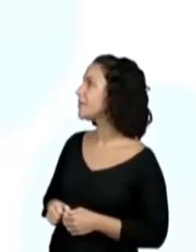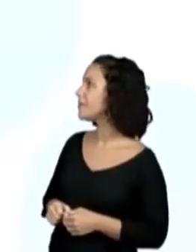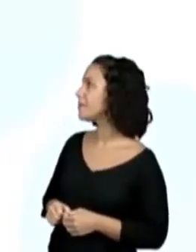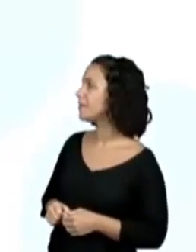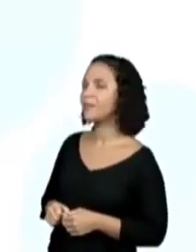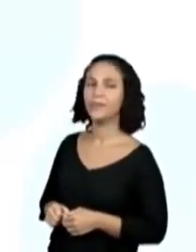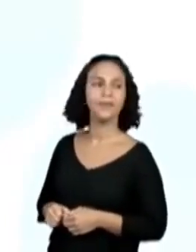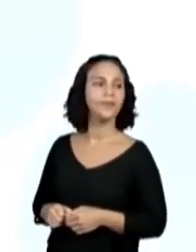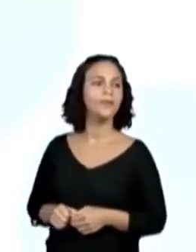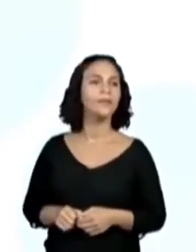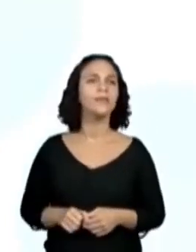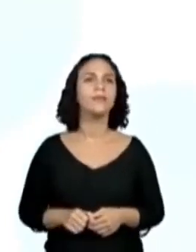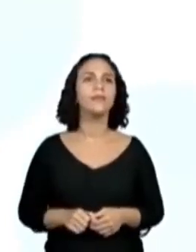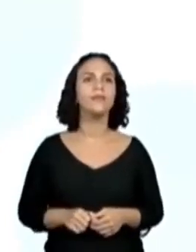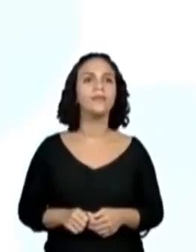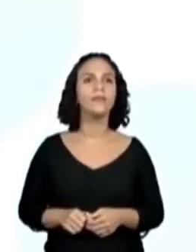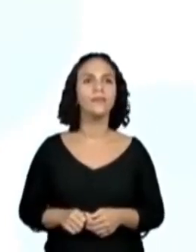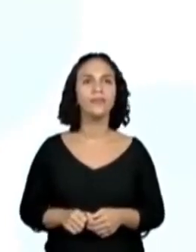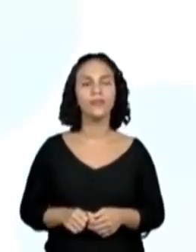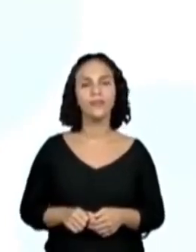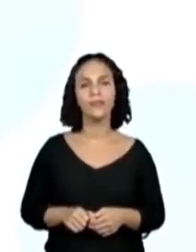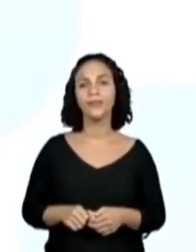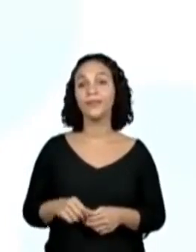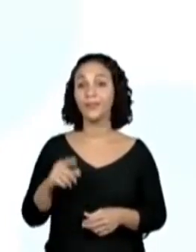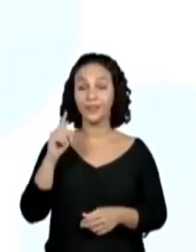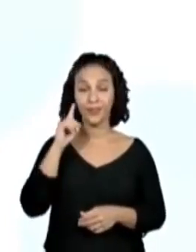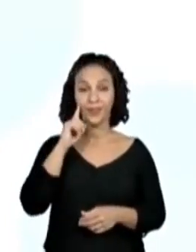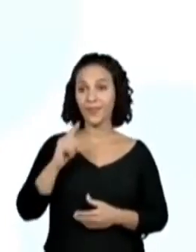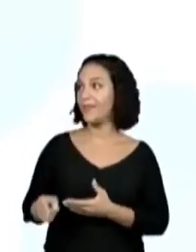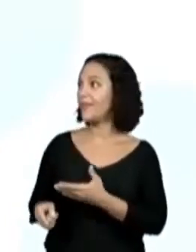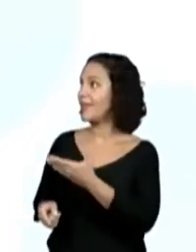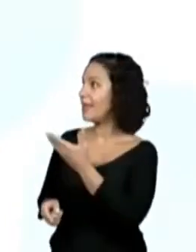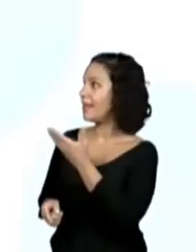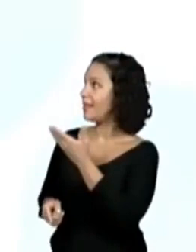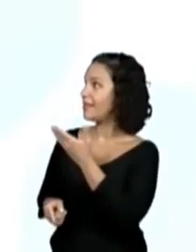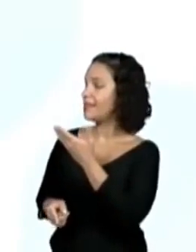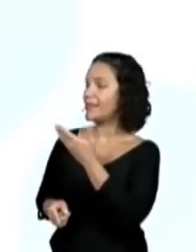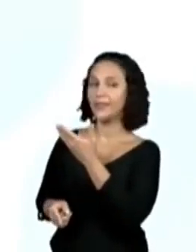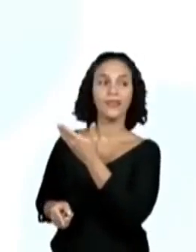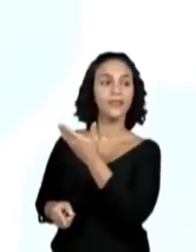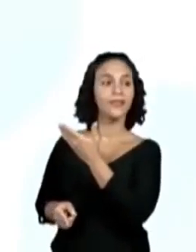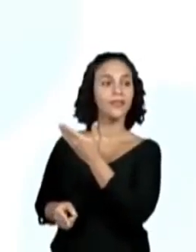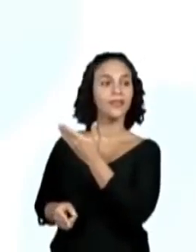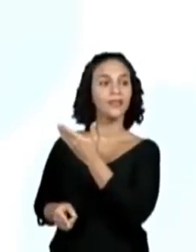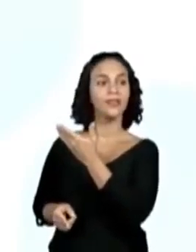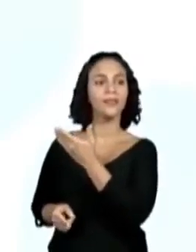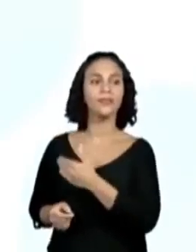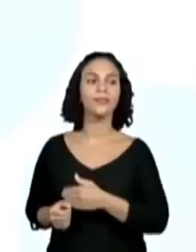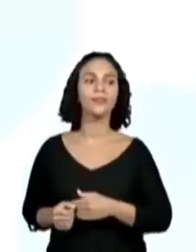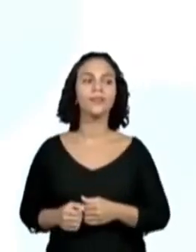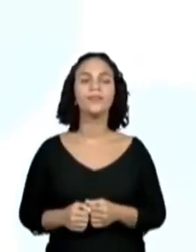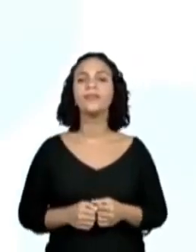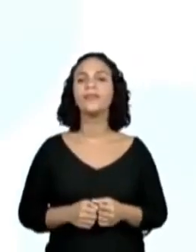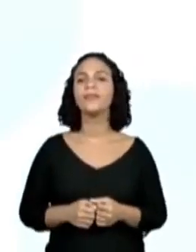vamos para a ficha técnica. Essa aqui. A anta. Então, temos todas as informações